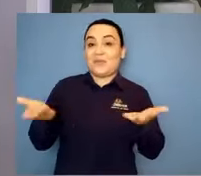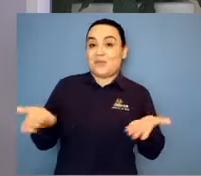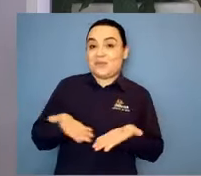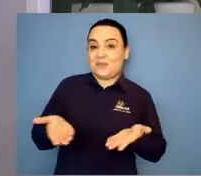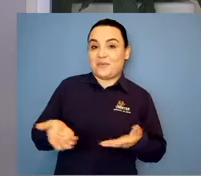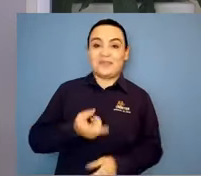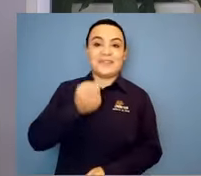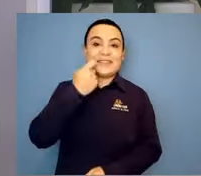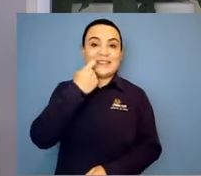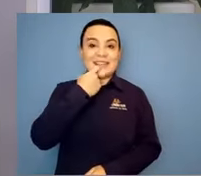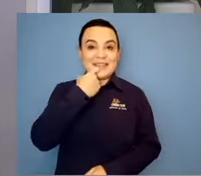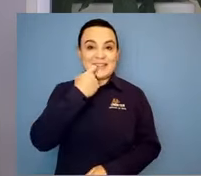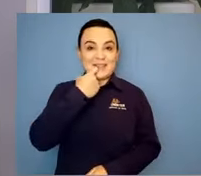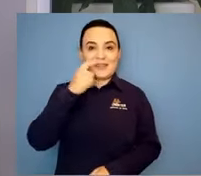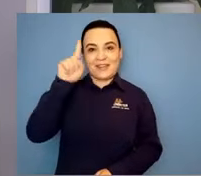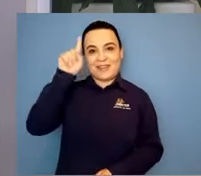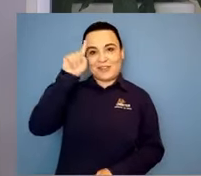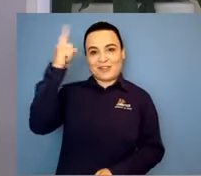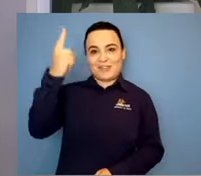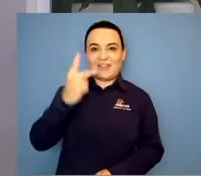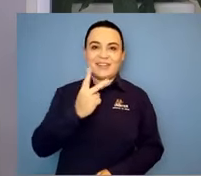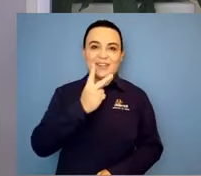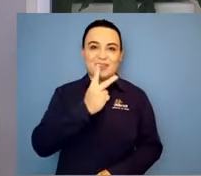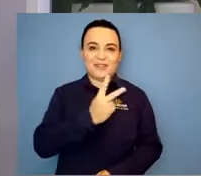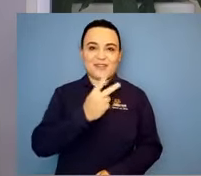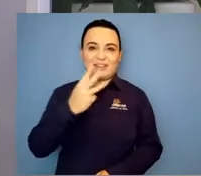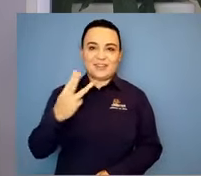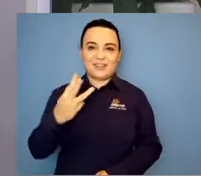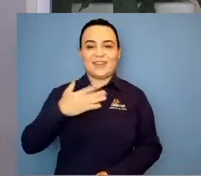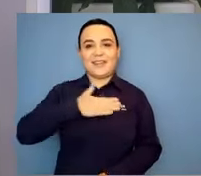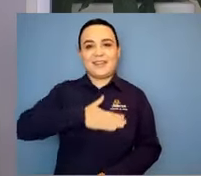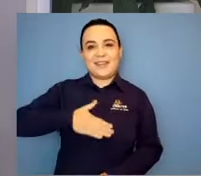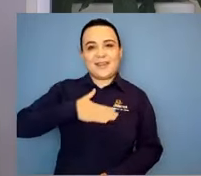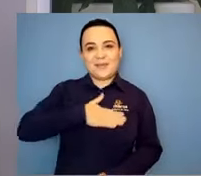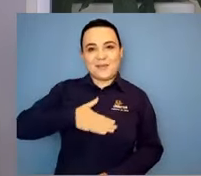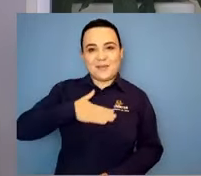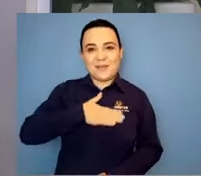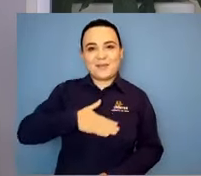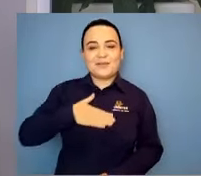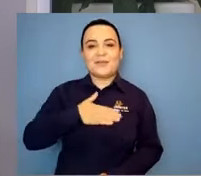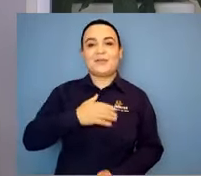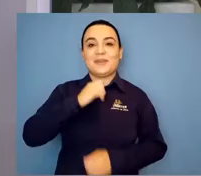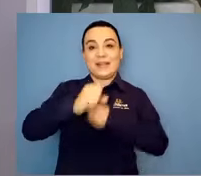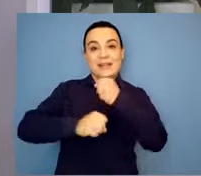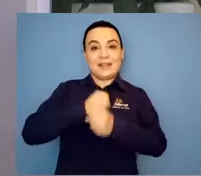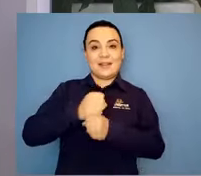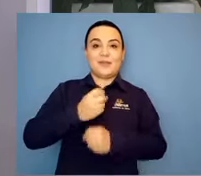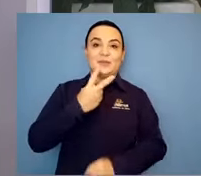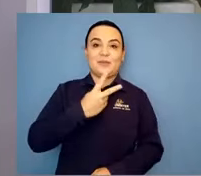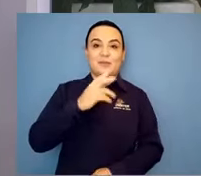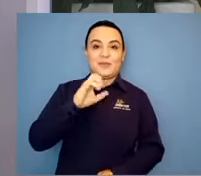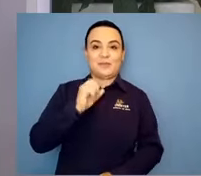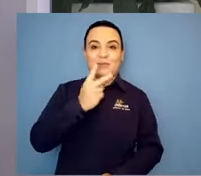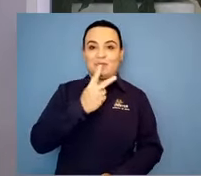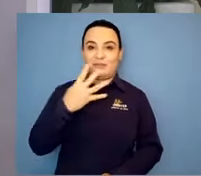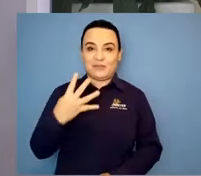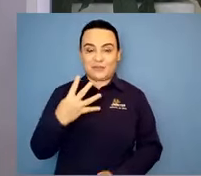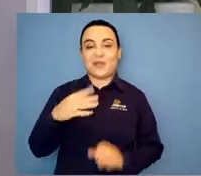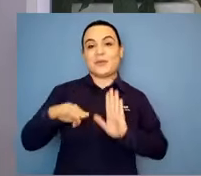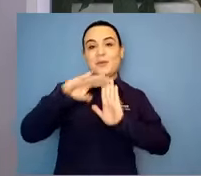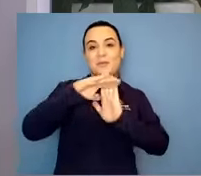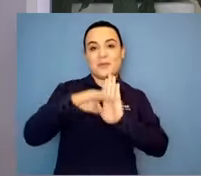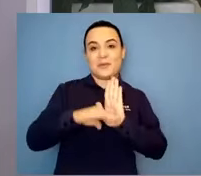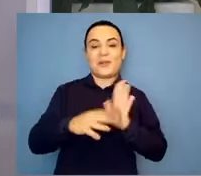23 de agosto de 2024, para mais um programa Inclusão em Rede.